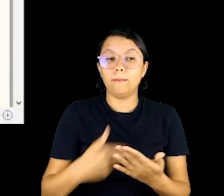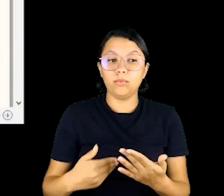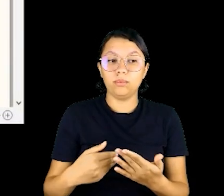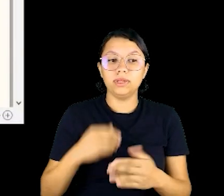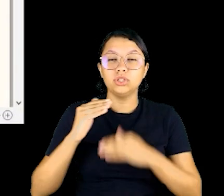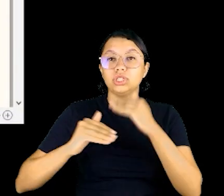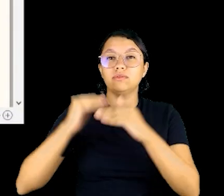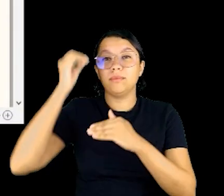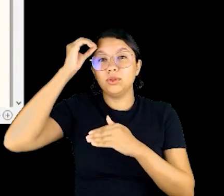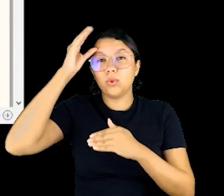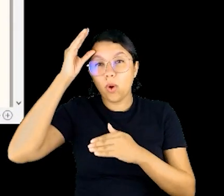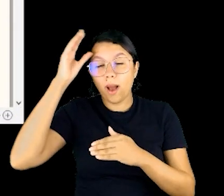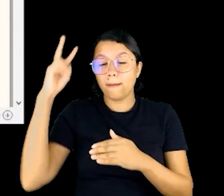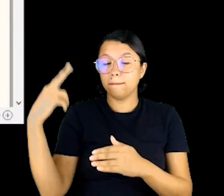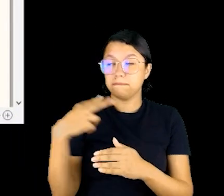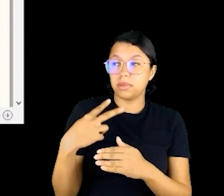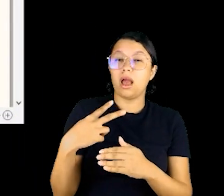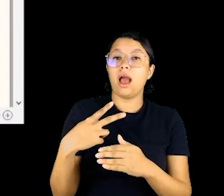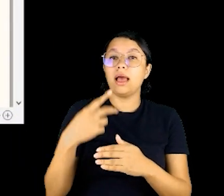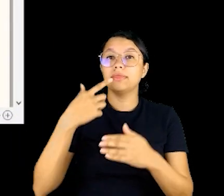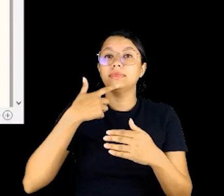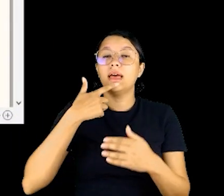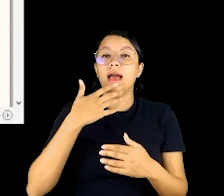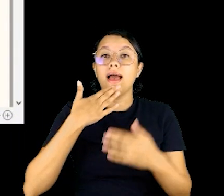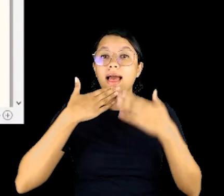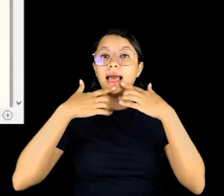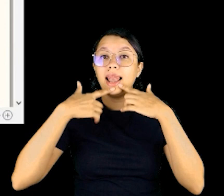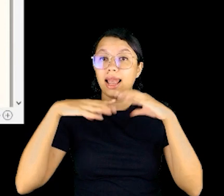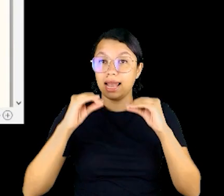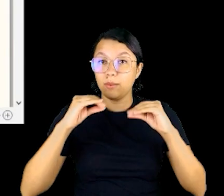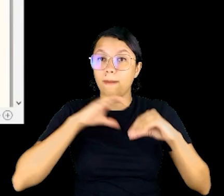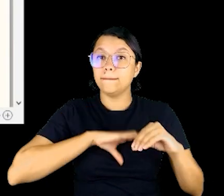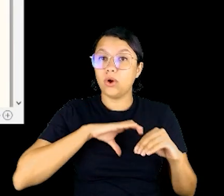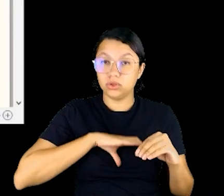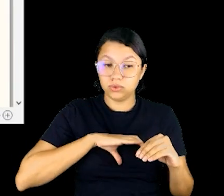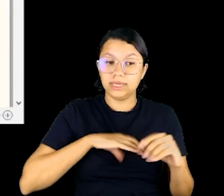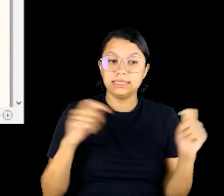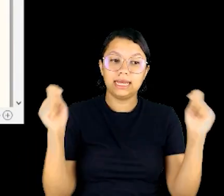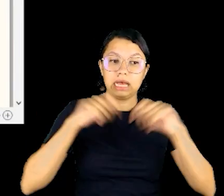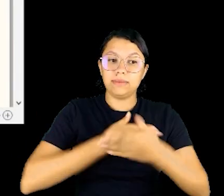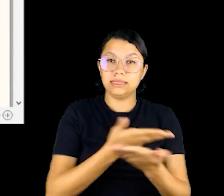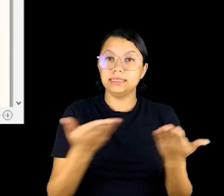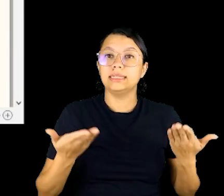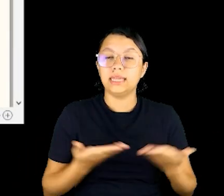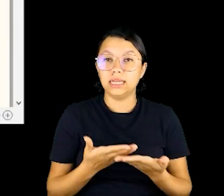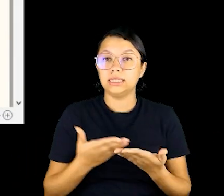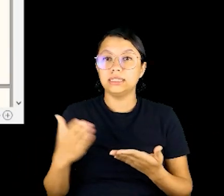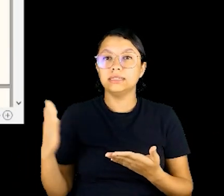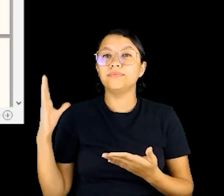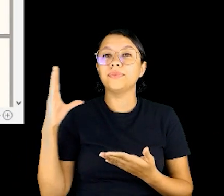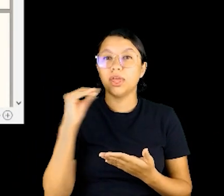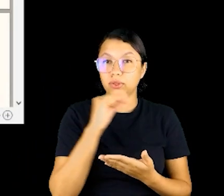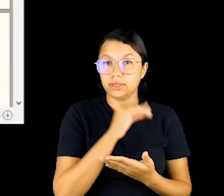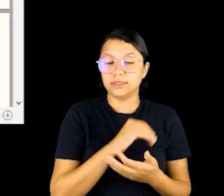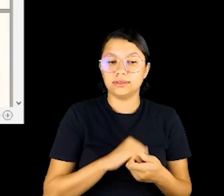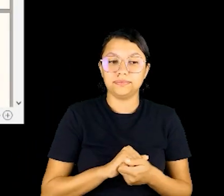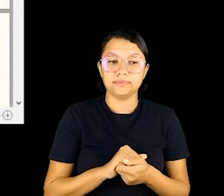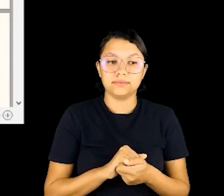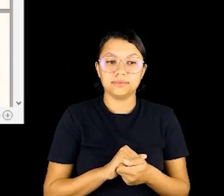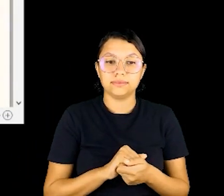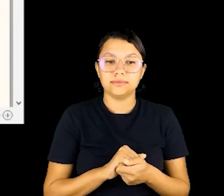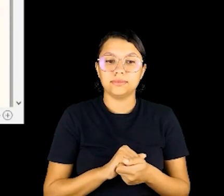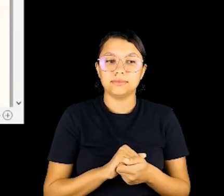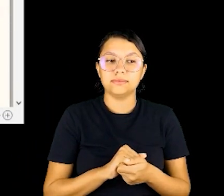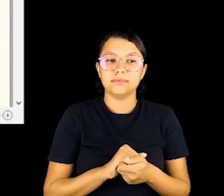desenvolvimento do autoconhecimento, da língua portuguesa, ou seja, de capacidades dessas crianças, pode descer, desses adolescentes.